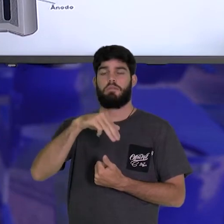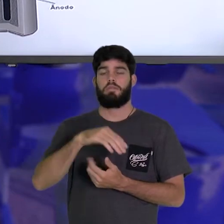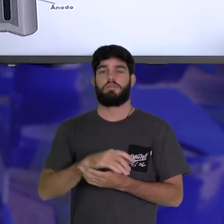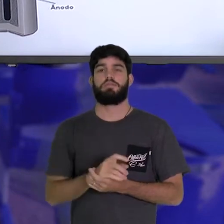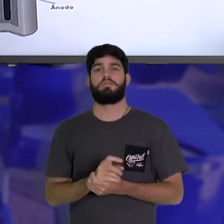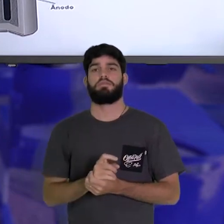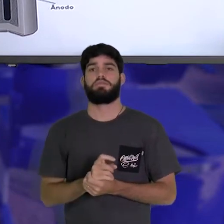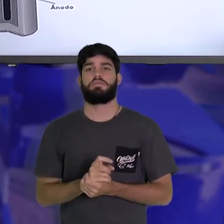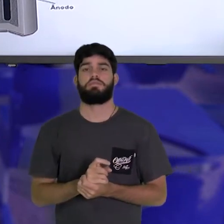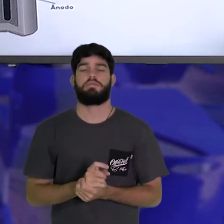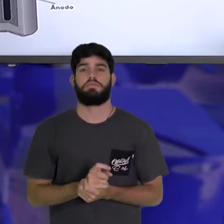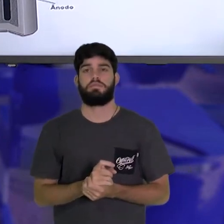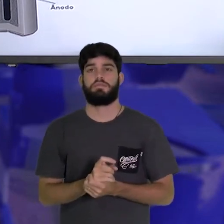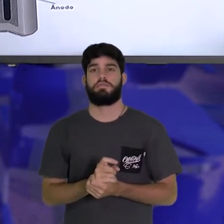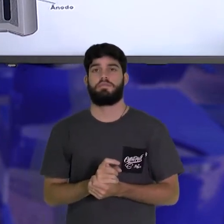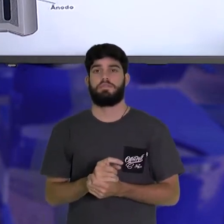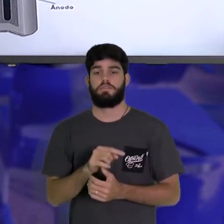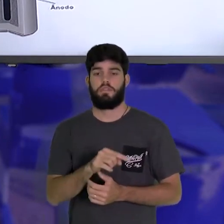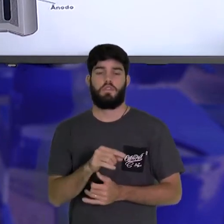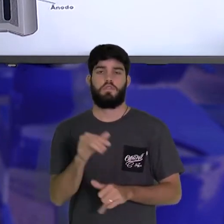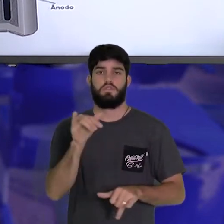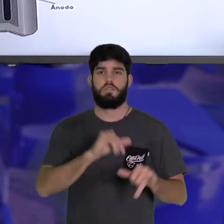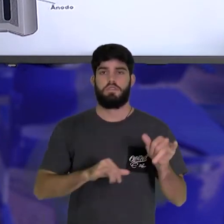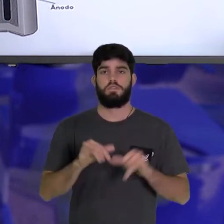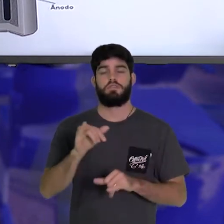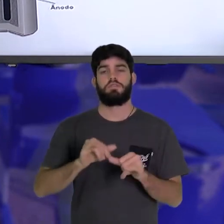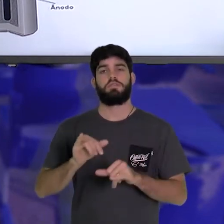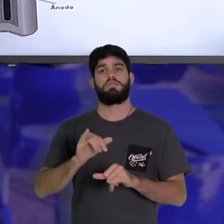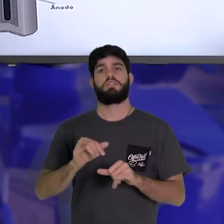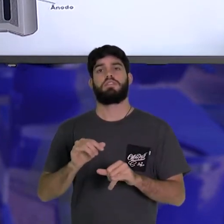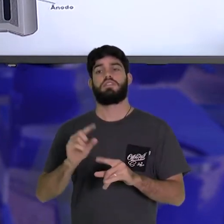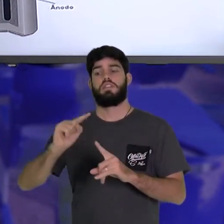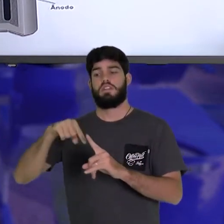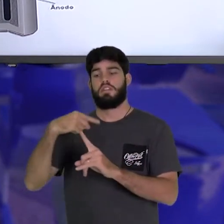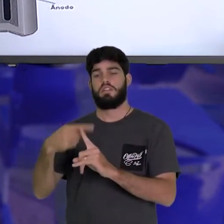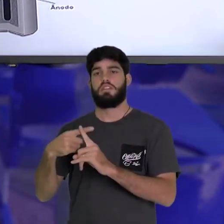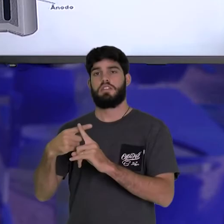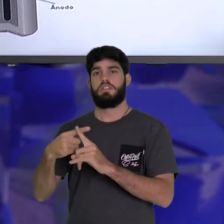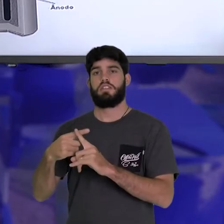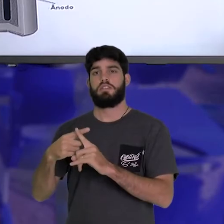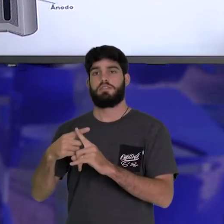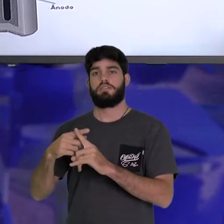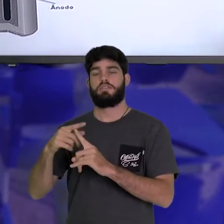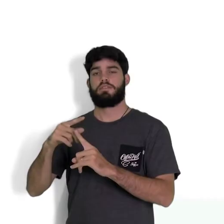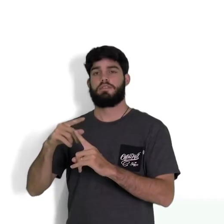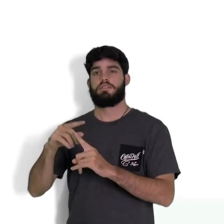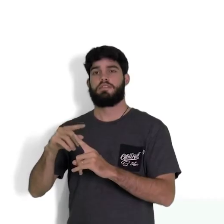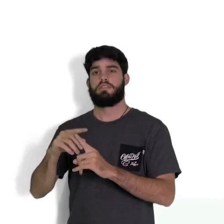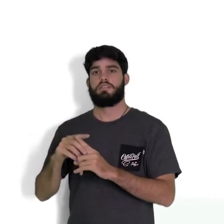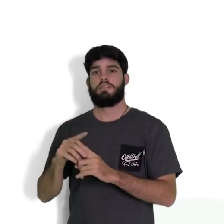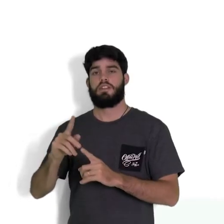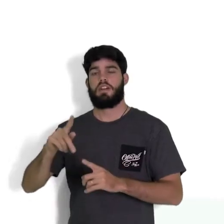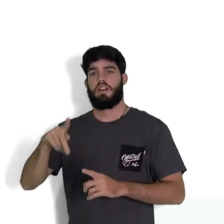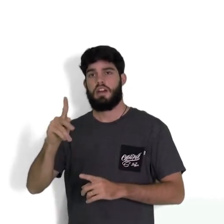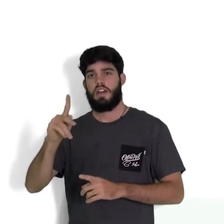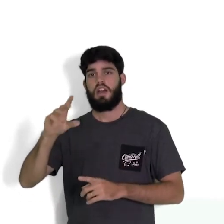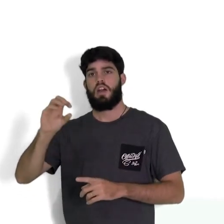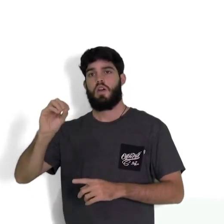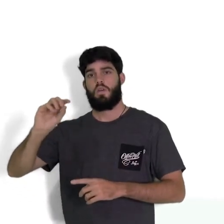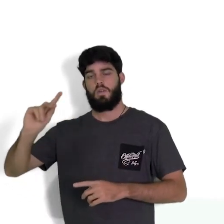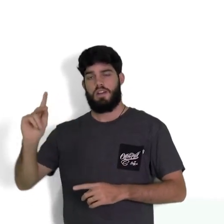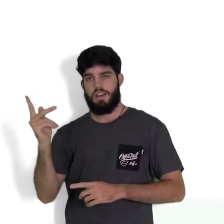os cientistas, os químicos, adicionaram hidróxido de potássio, que é o KOH.